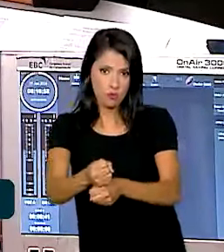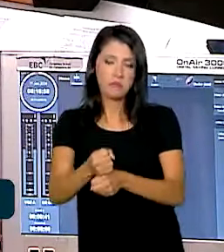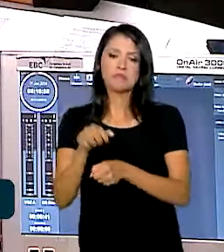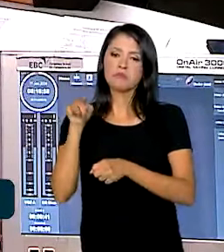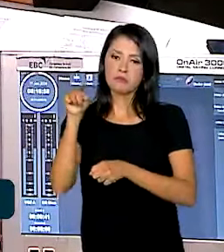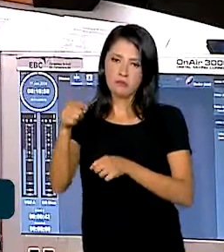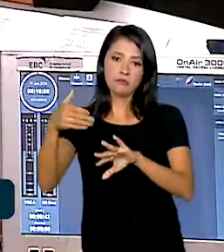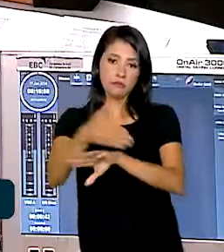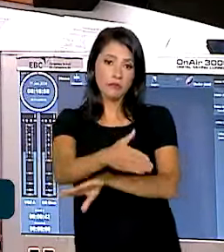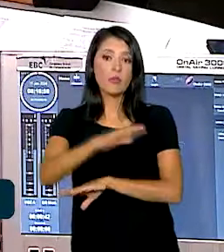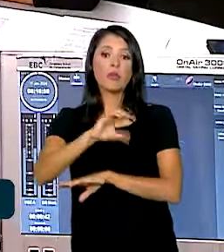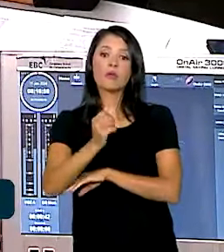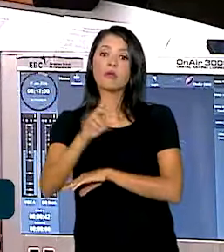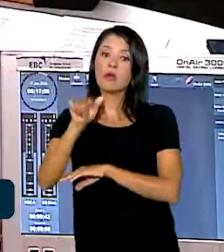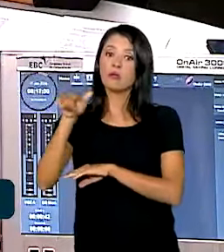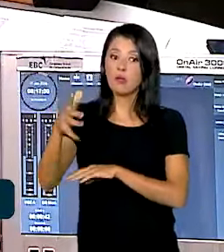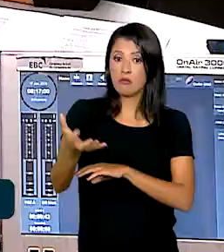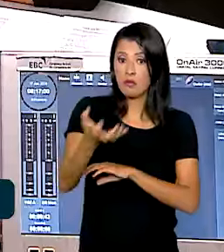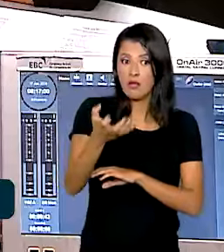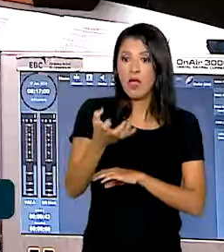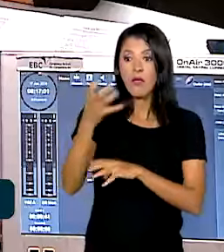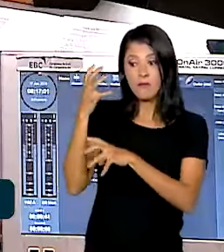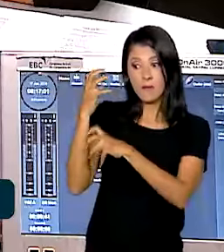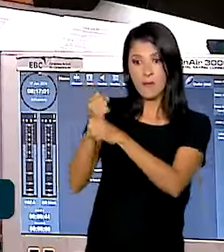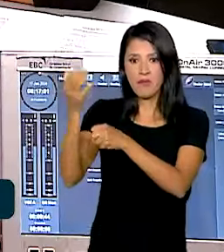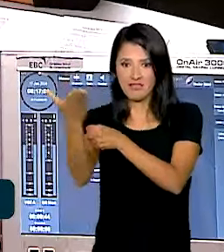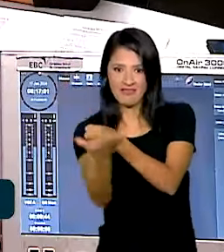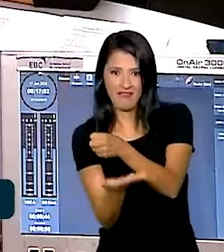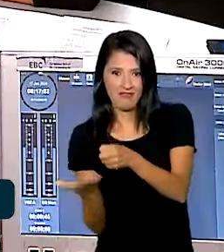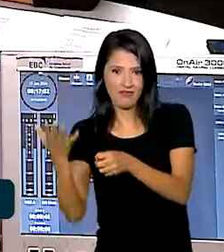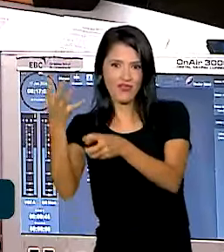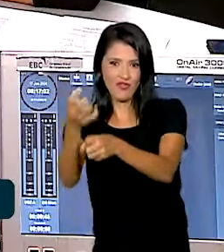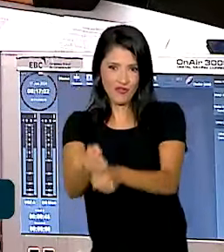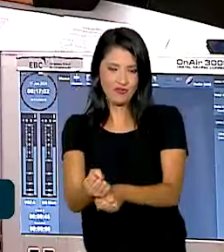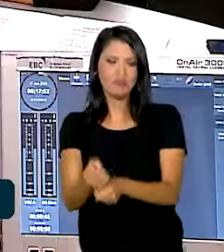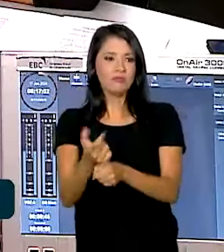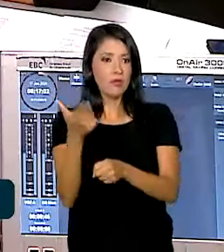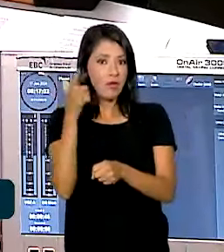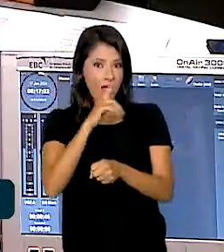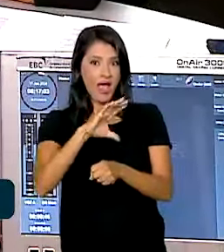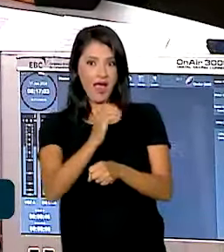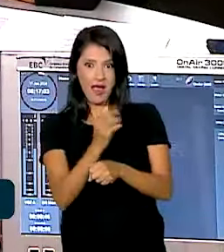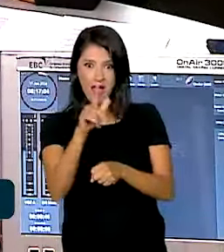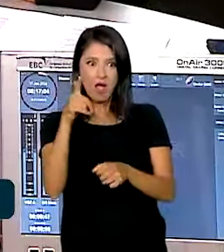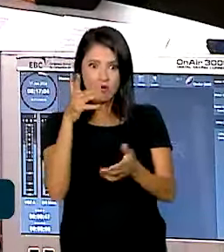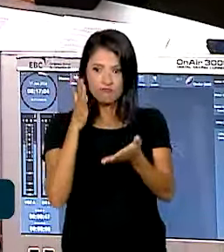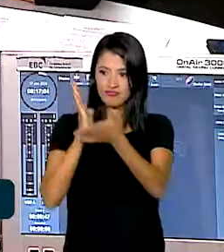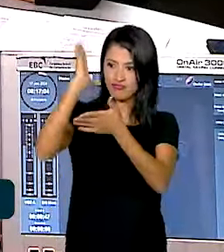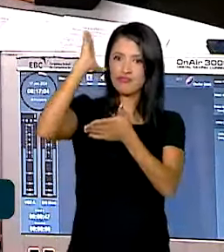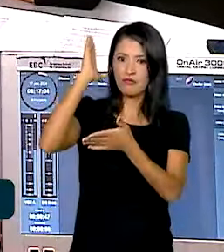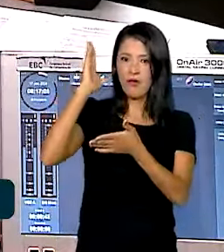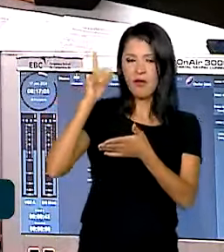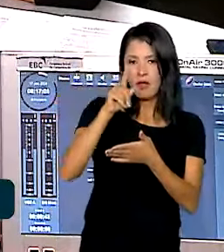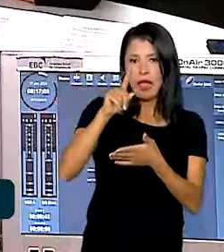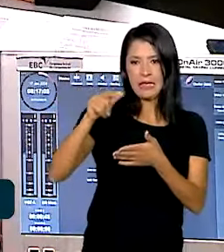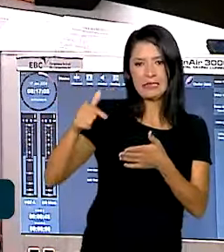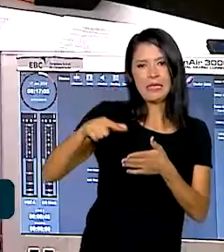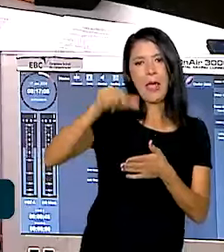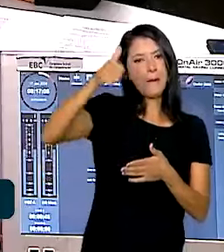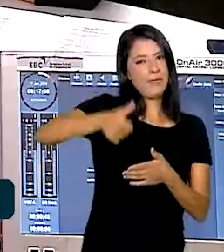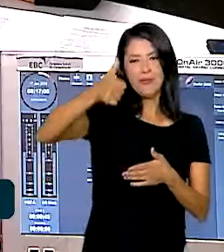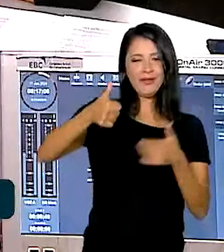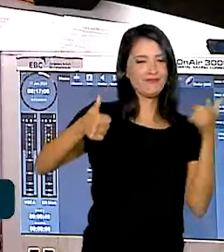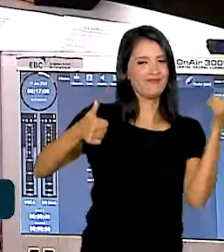para o cargo que ela mais quer, dada a nota dela. E ela, a partir do momento que entrou num cargo, se ela não entrou na primeira opção,